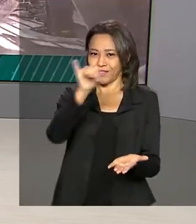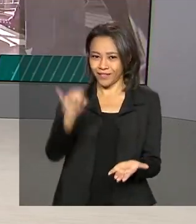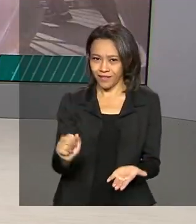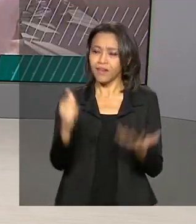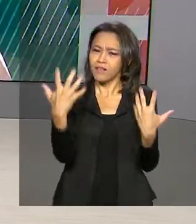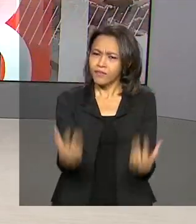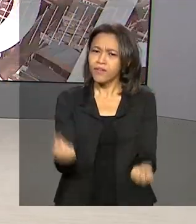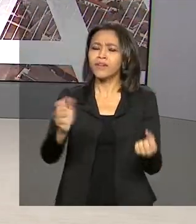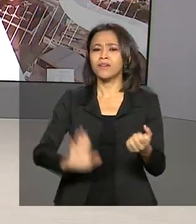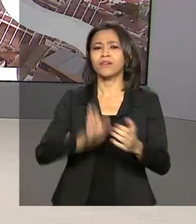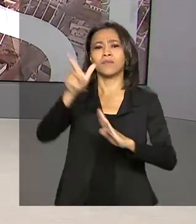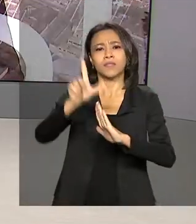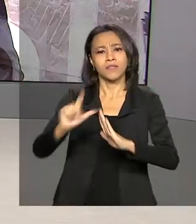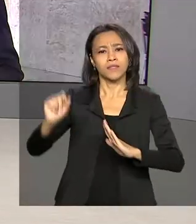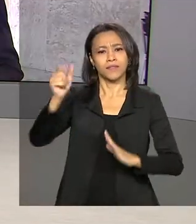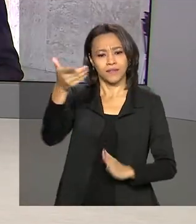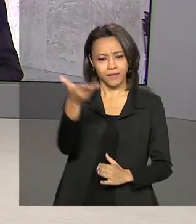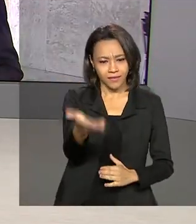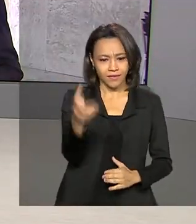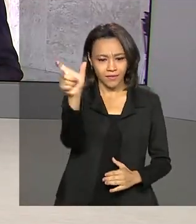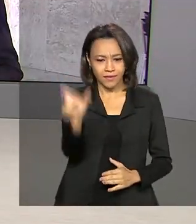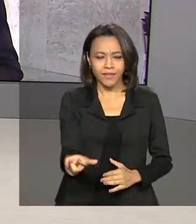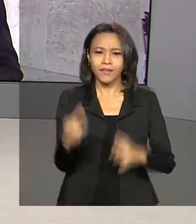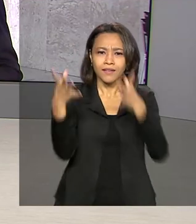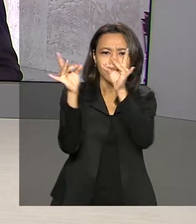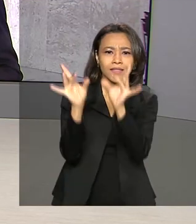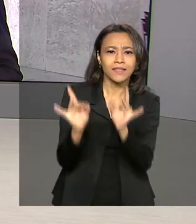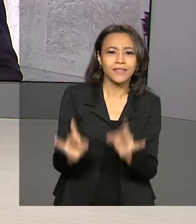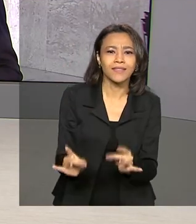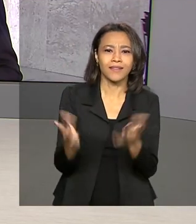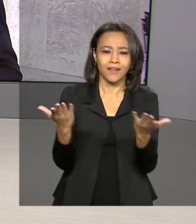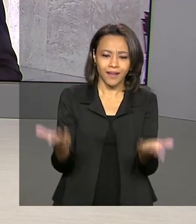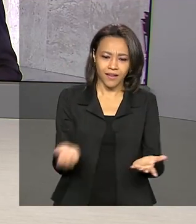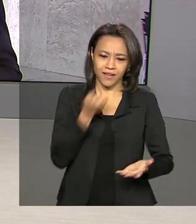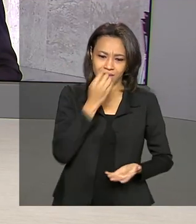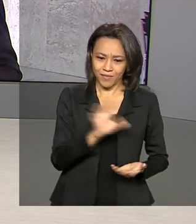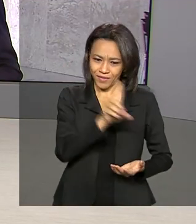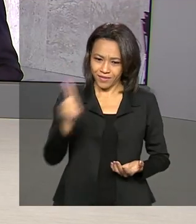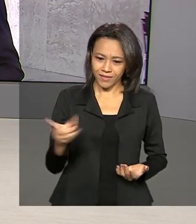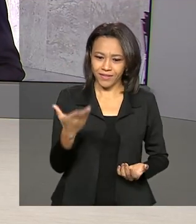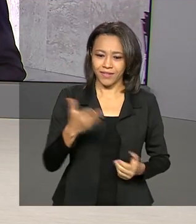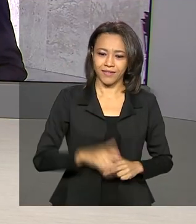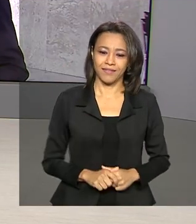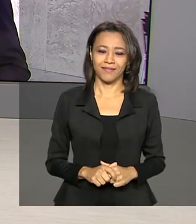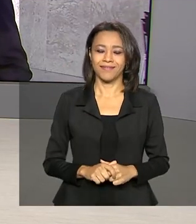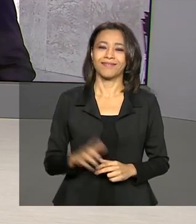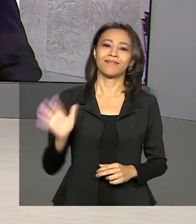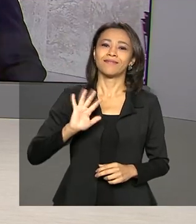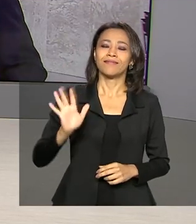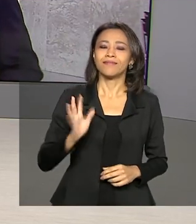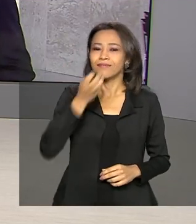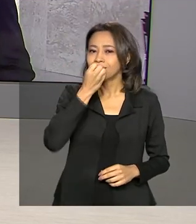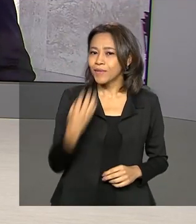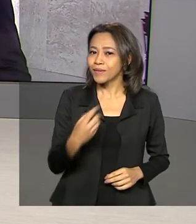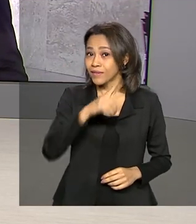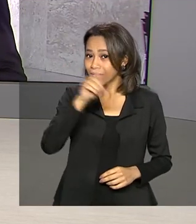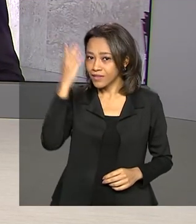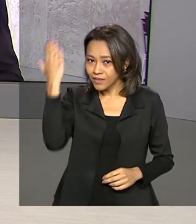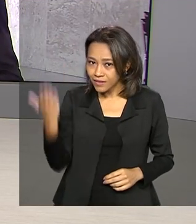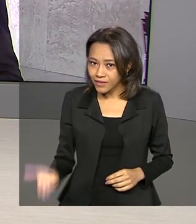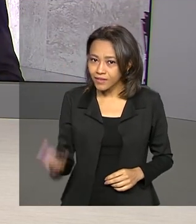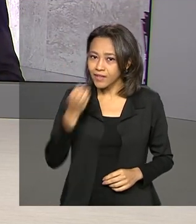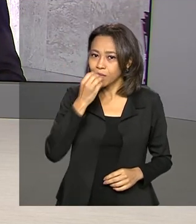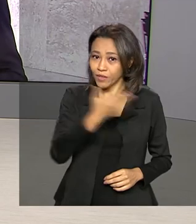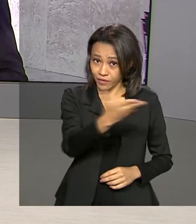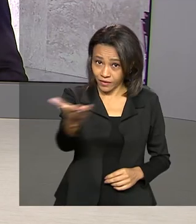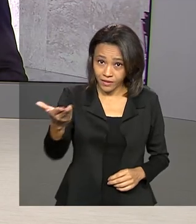Vamos então ao Palácio do Planalto. Glauco de Queiroz conta os detalhes para a gente. Glauco, bom dia. Olá, Renata. Bom dia para você e todos que